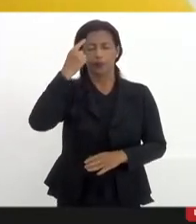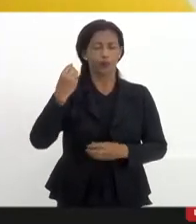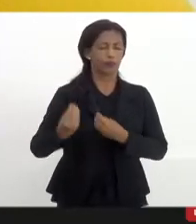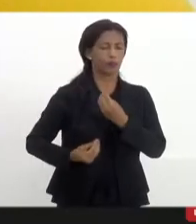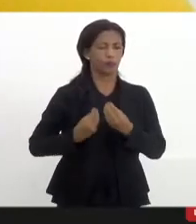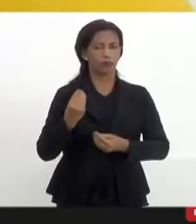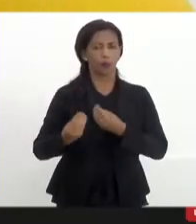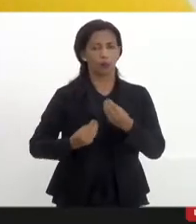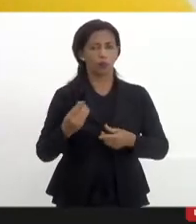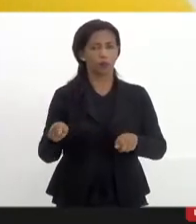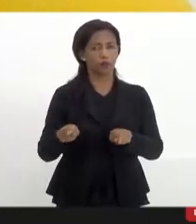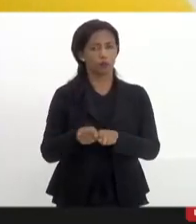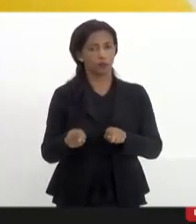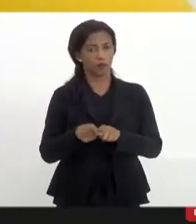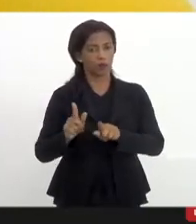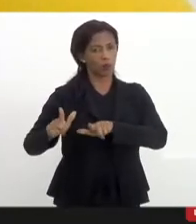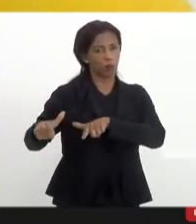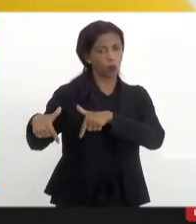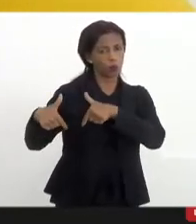também